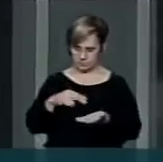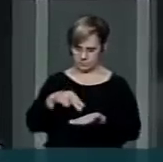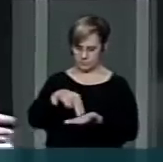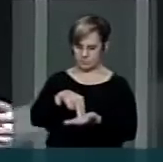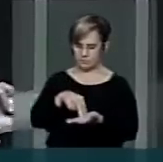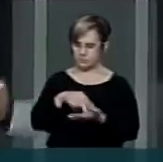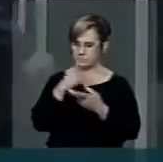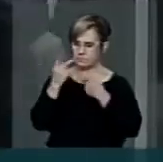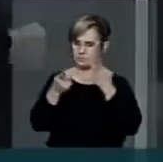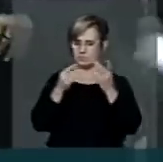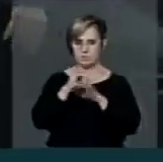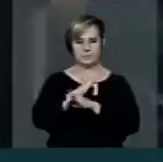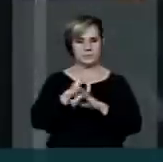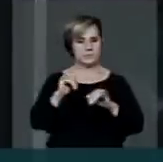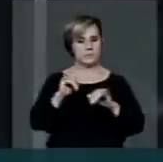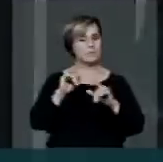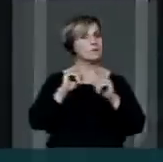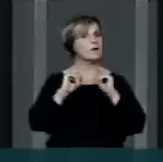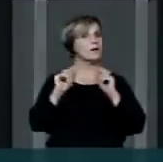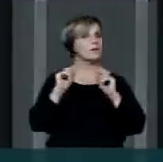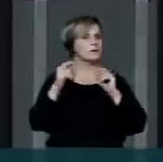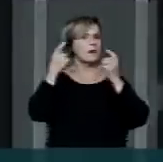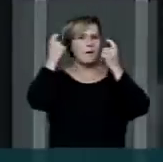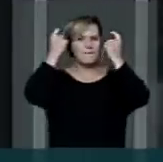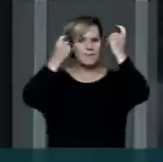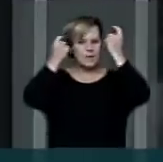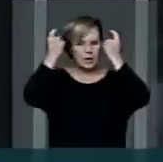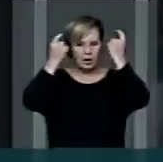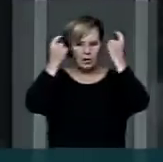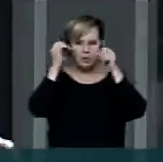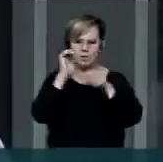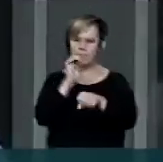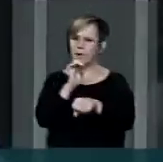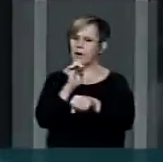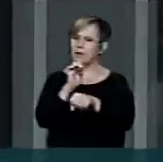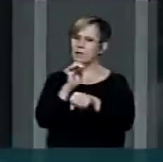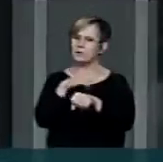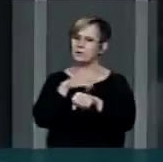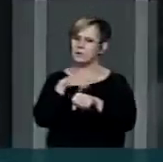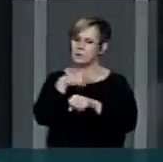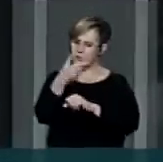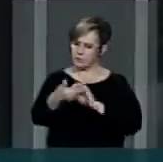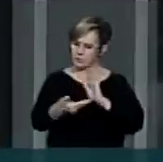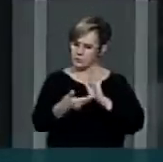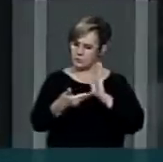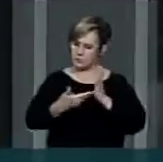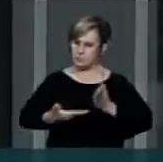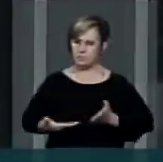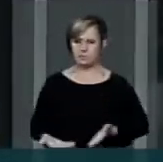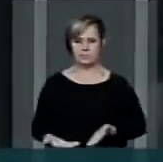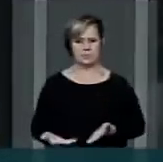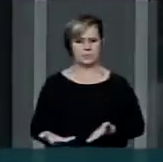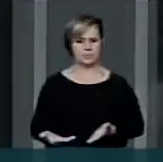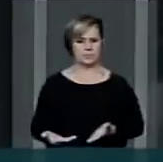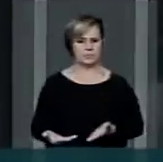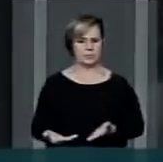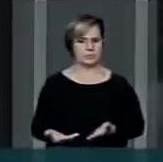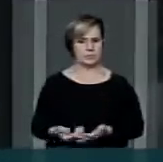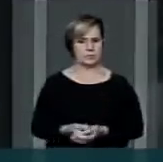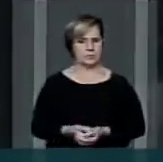é uma preocupação com o Estado em que foi colocada essa Casa Legislativa. Nós,